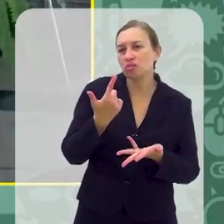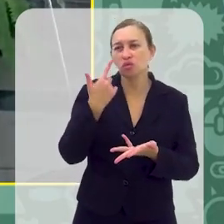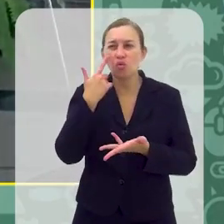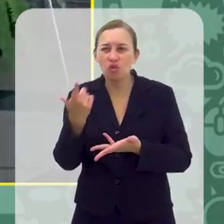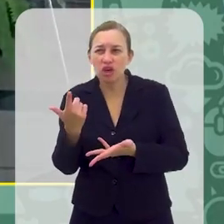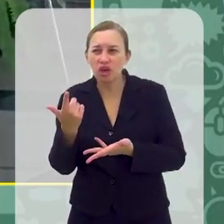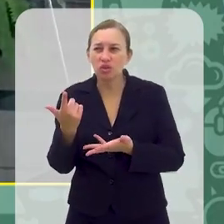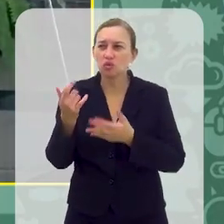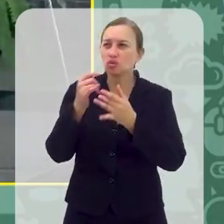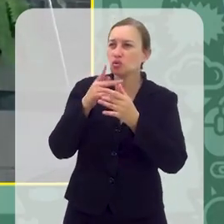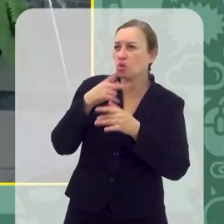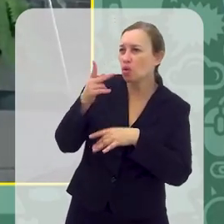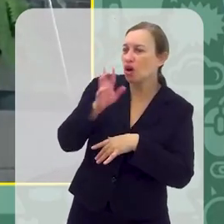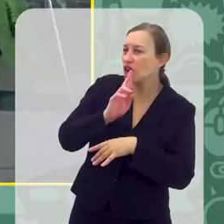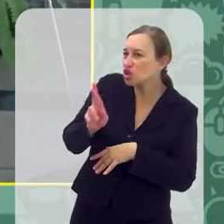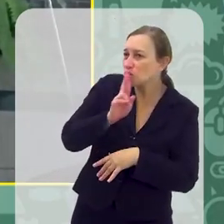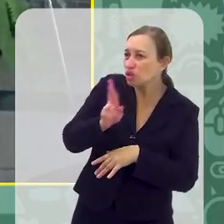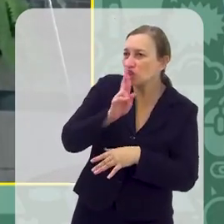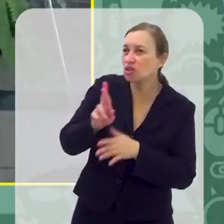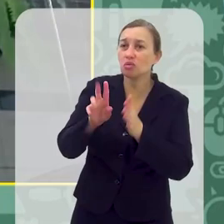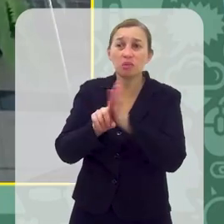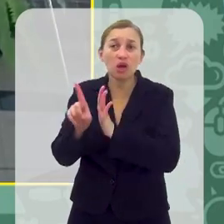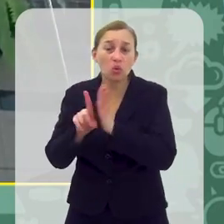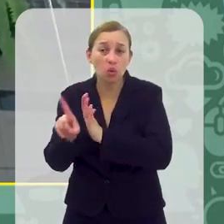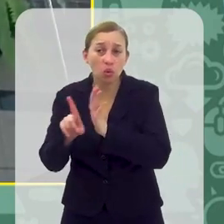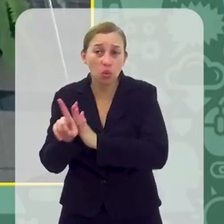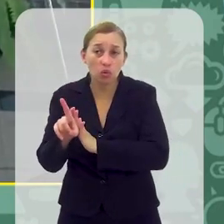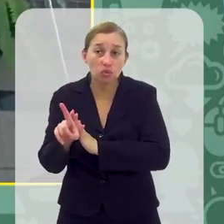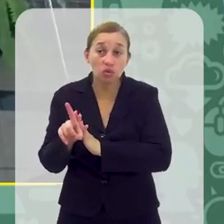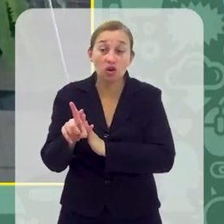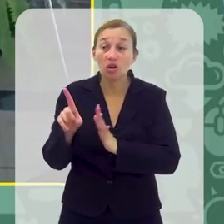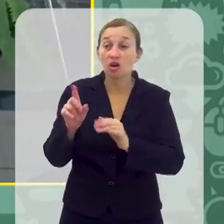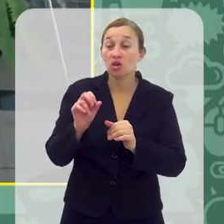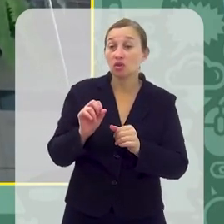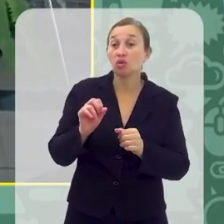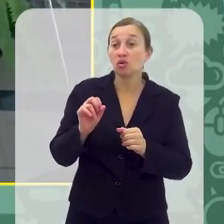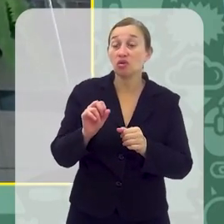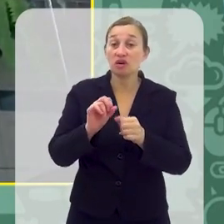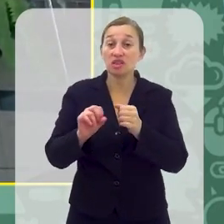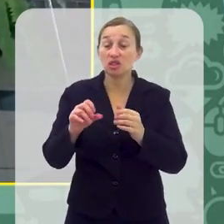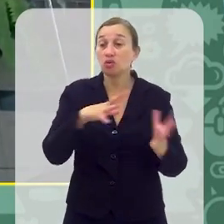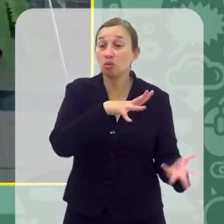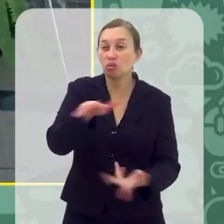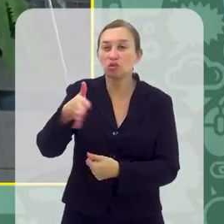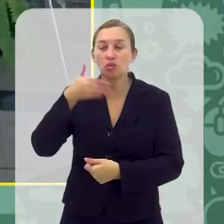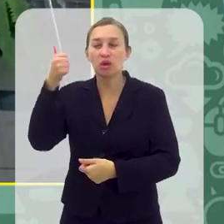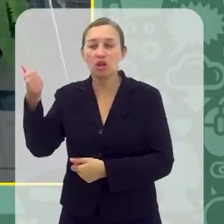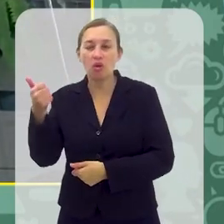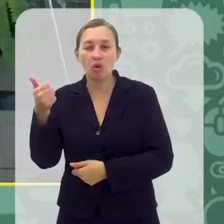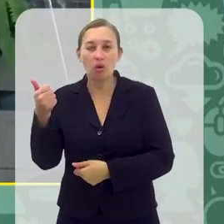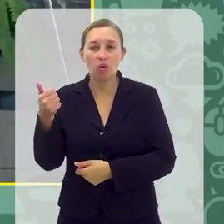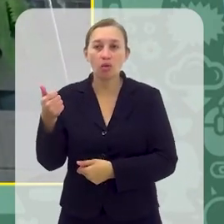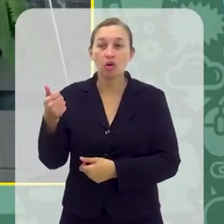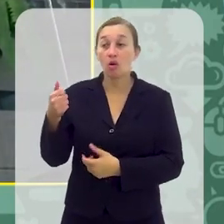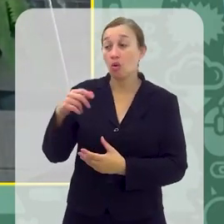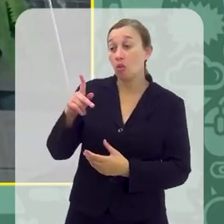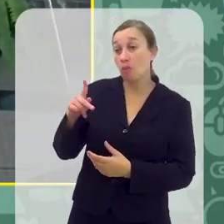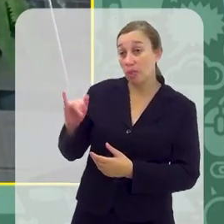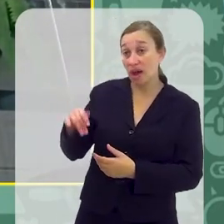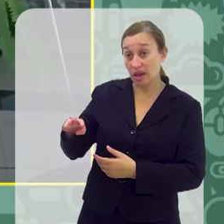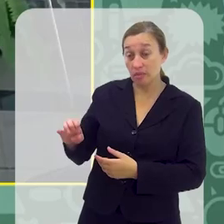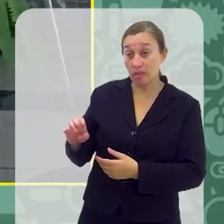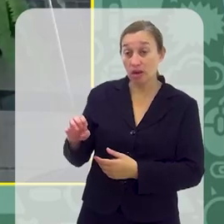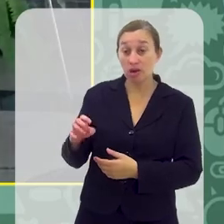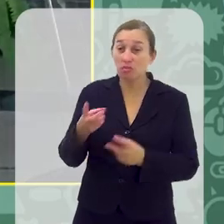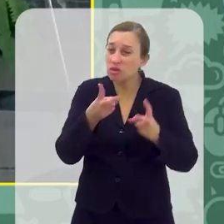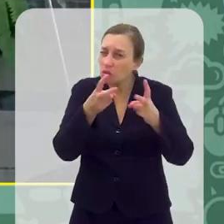fomentando a polarização. eu estou fazendo aqui? Estou tornando o mundo um lugar melhor? Eu acho que é isso. E isso começa pelos pais, começa pelos